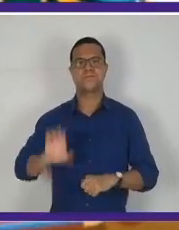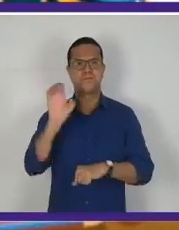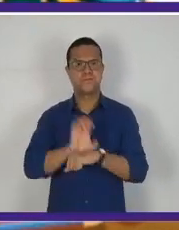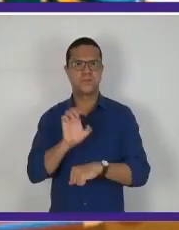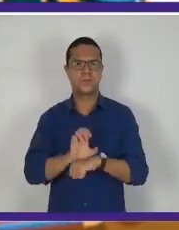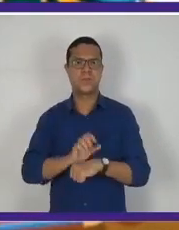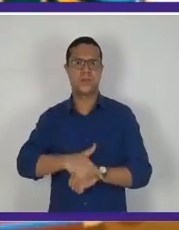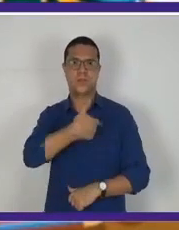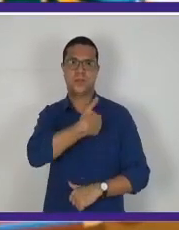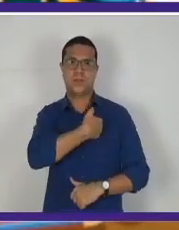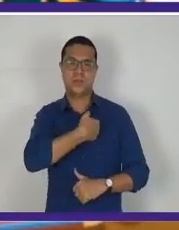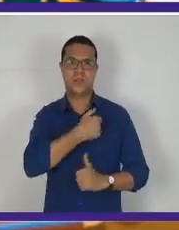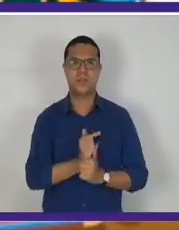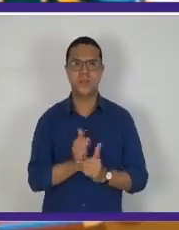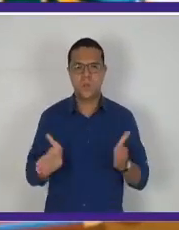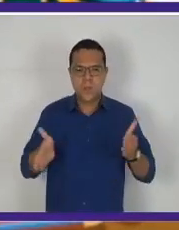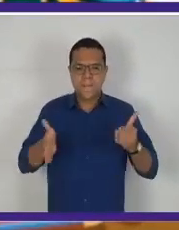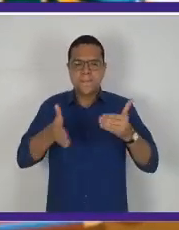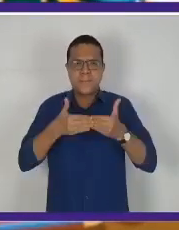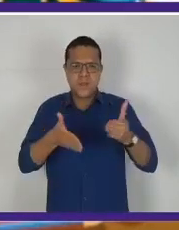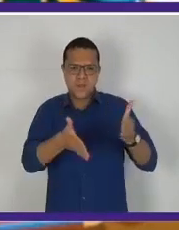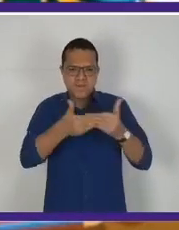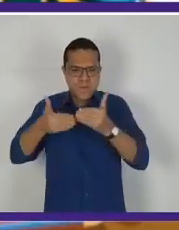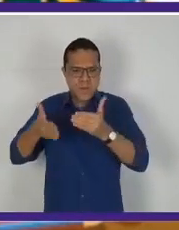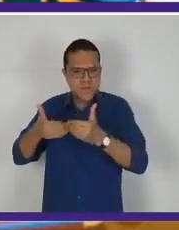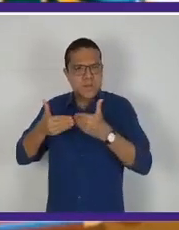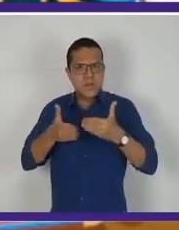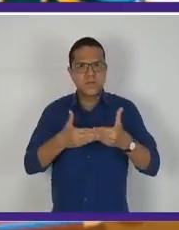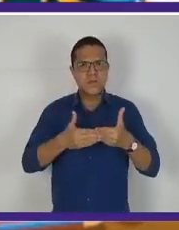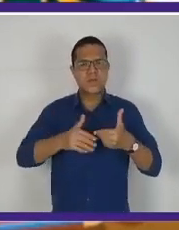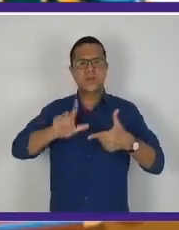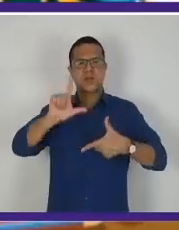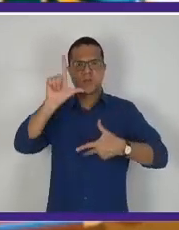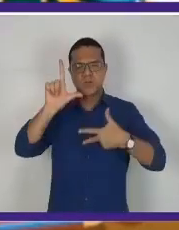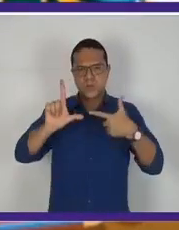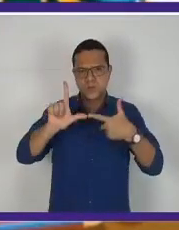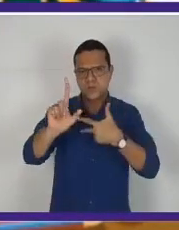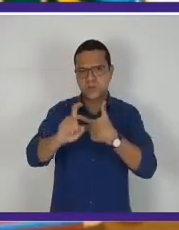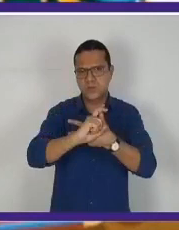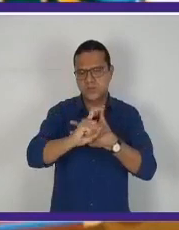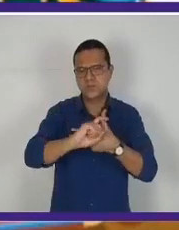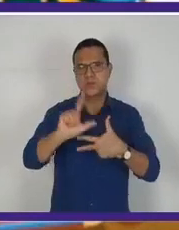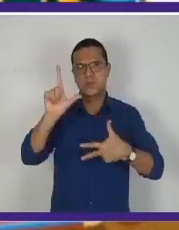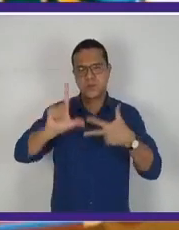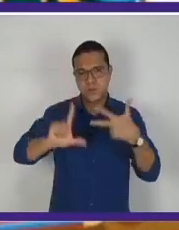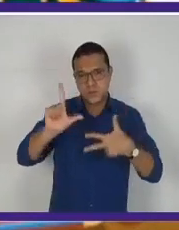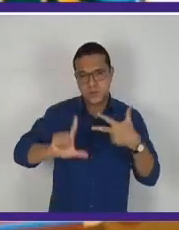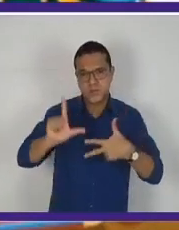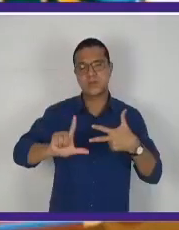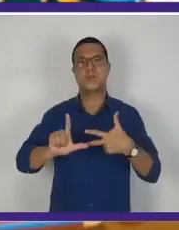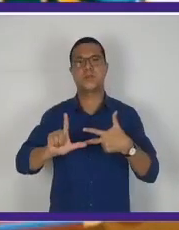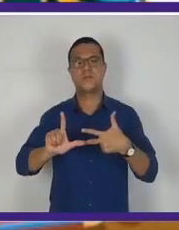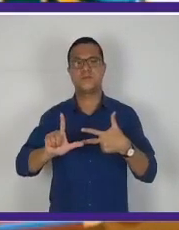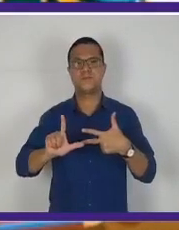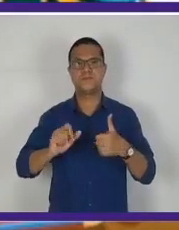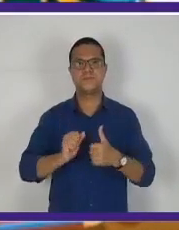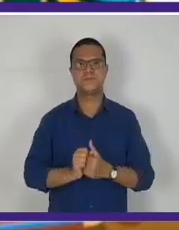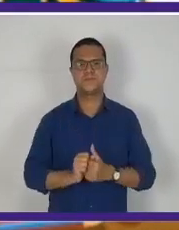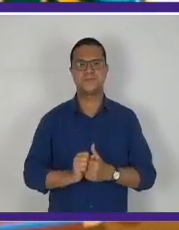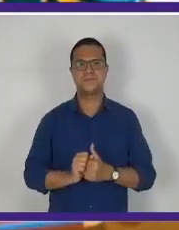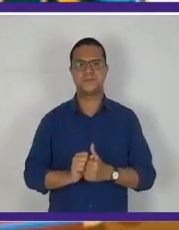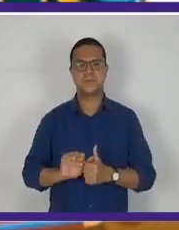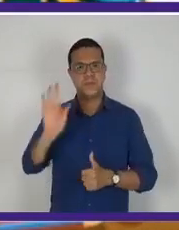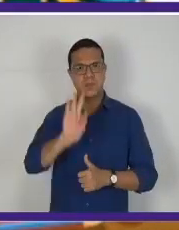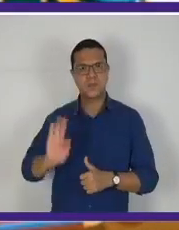vai fechar o legislativo em todas as esferas, federal, estadual e municipal. Uma